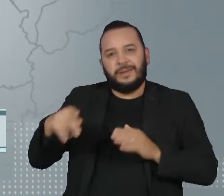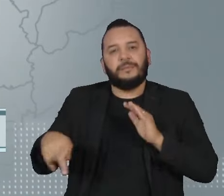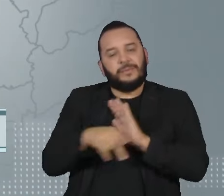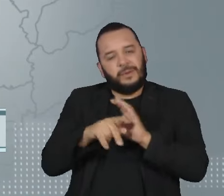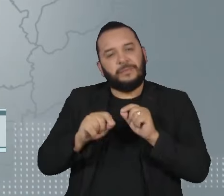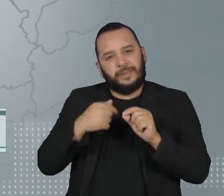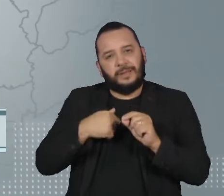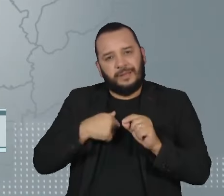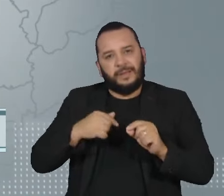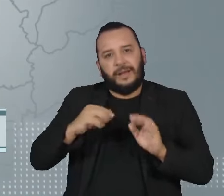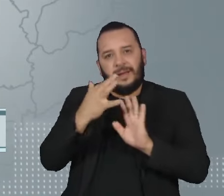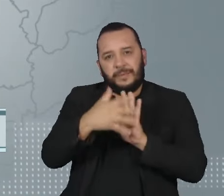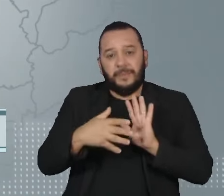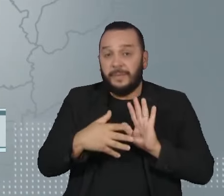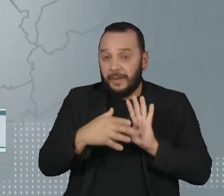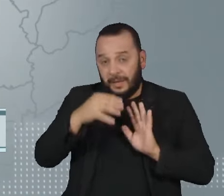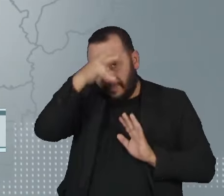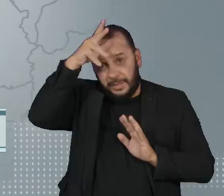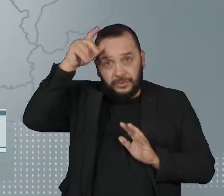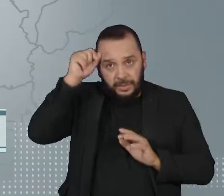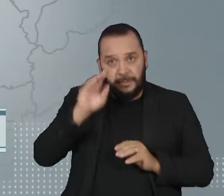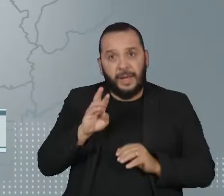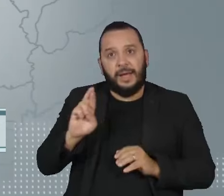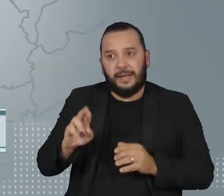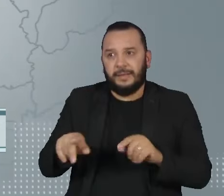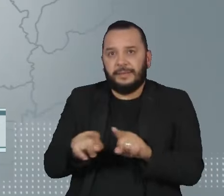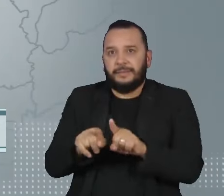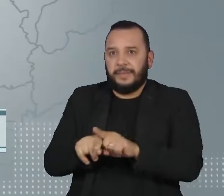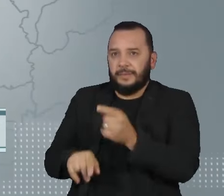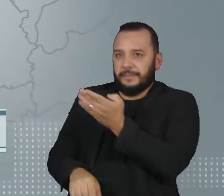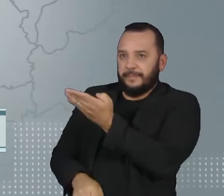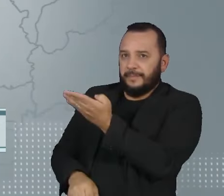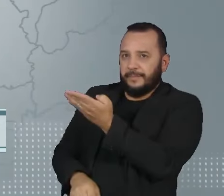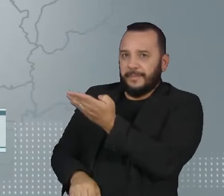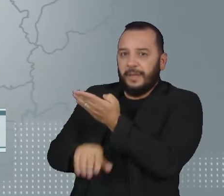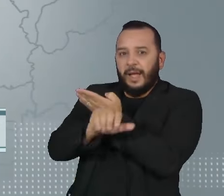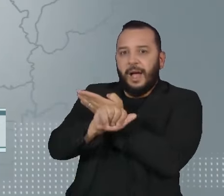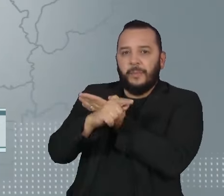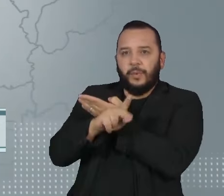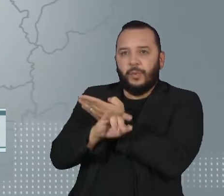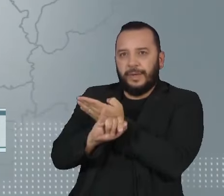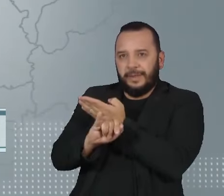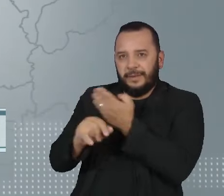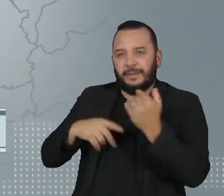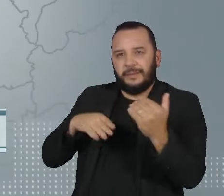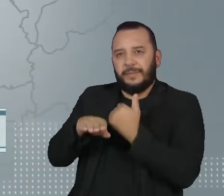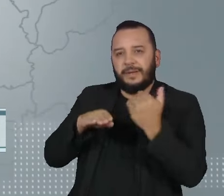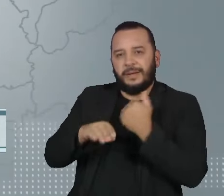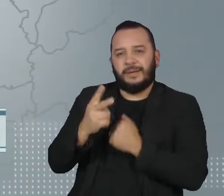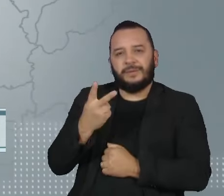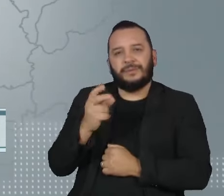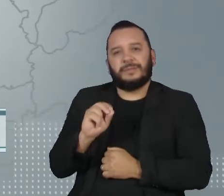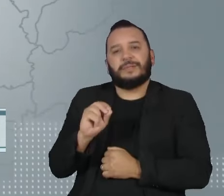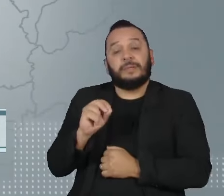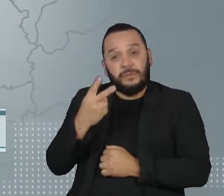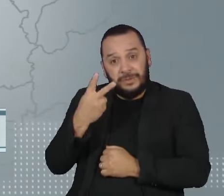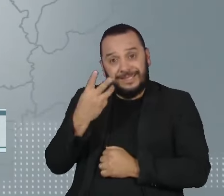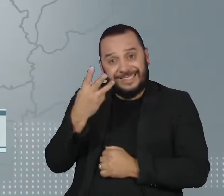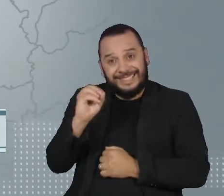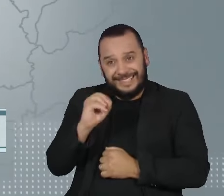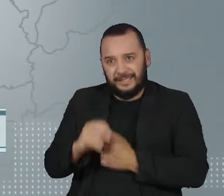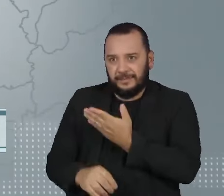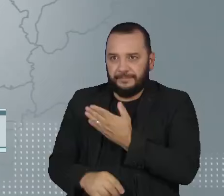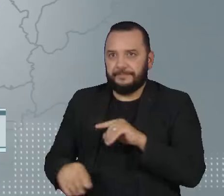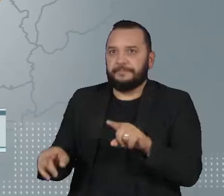-319. A região de Apuí, no Amazonas, por onde passa a BR-230, a Transamazônica.